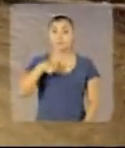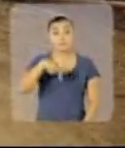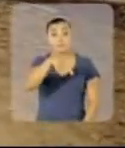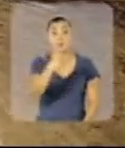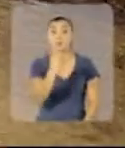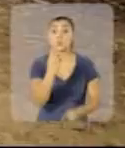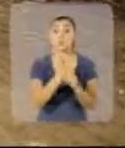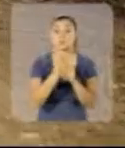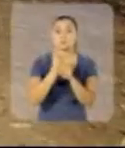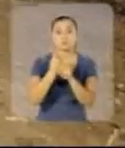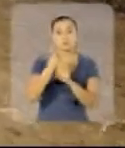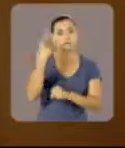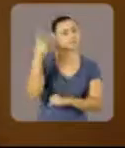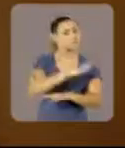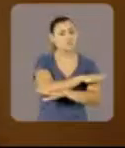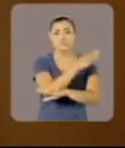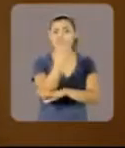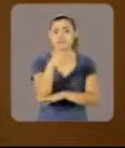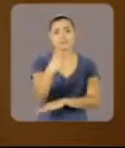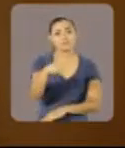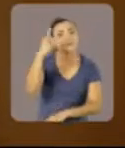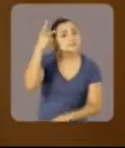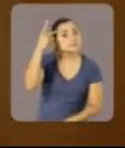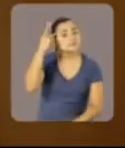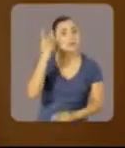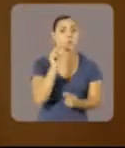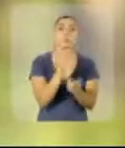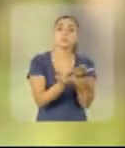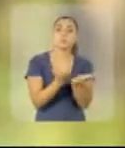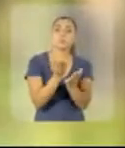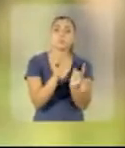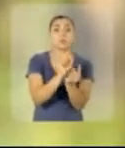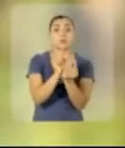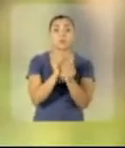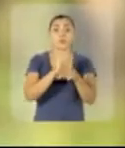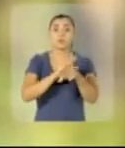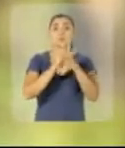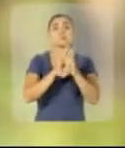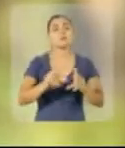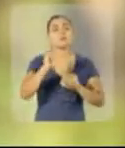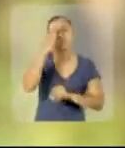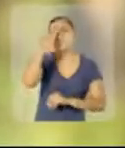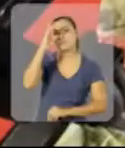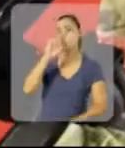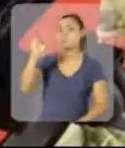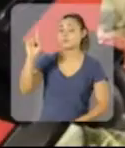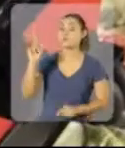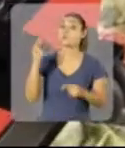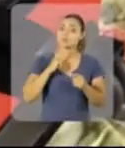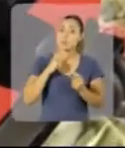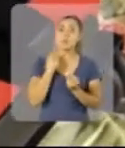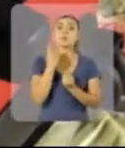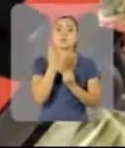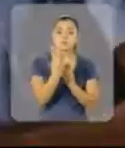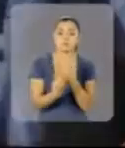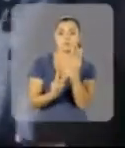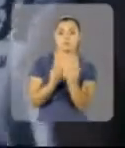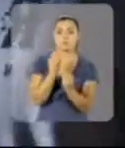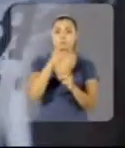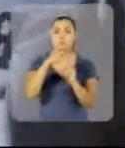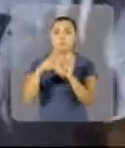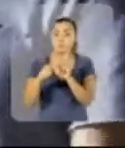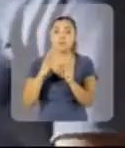Eu acabei ficando em São Paulo dois anos direto. Estou curada, graças a Deus. Aí eu faço o